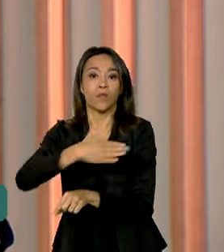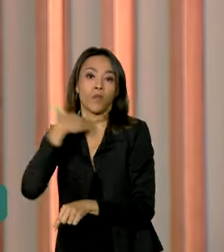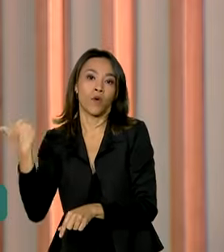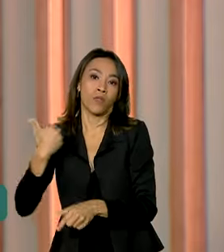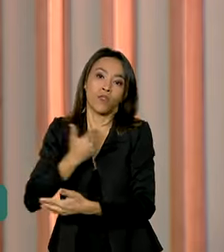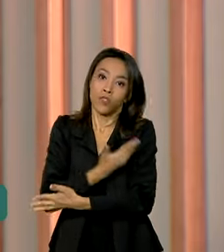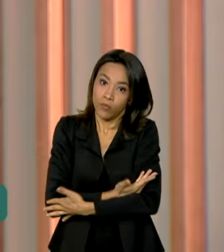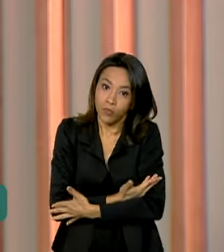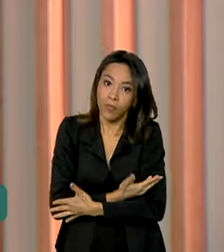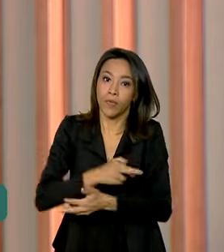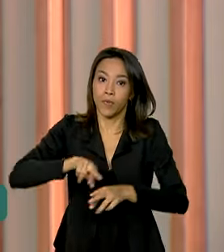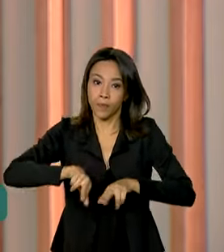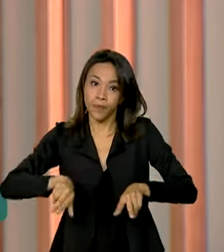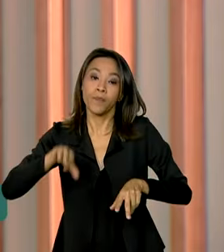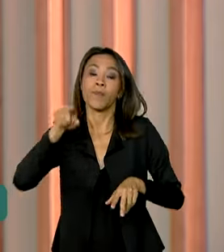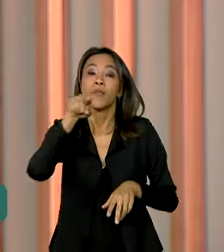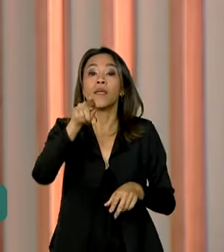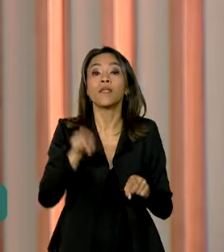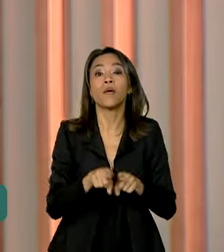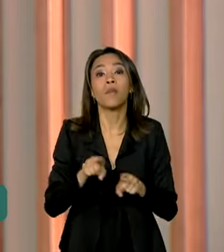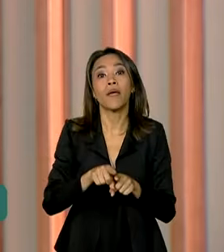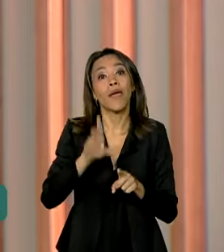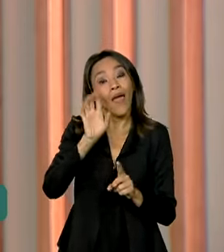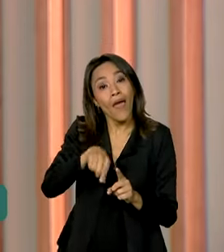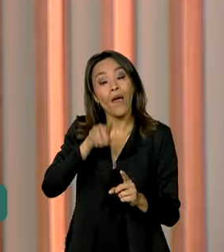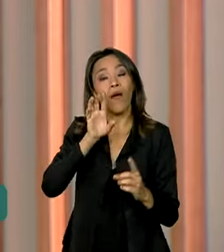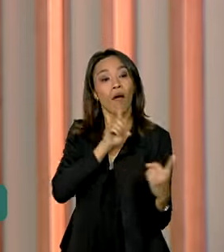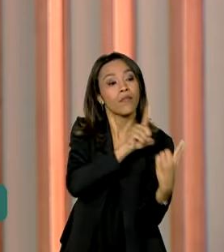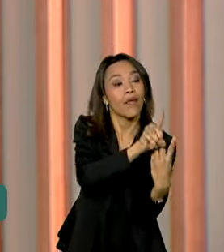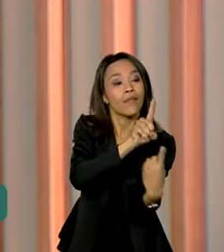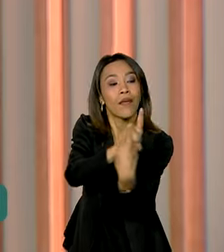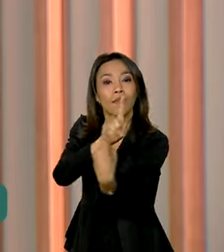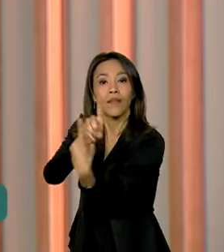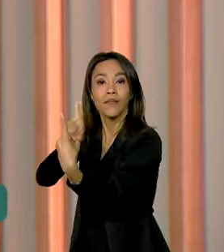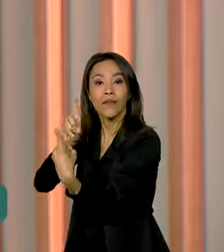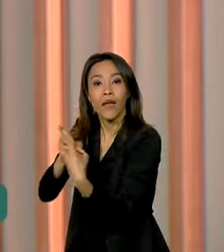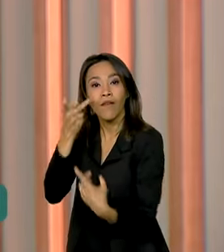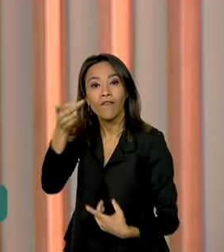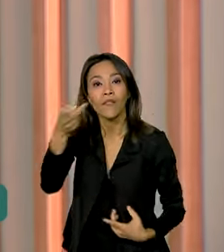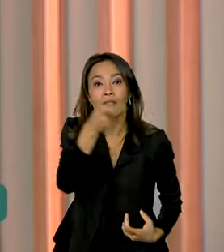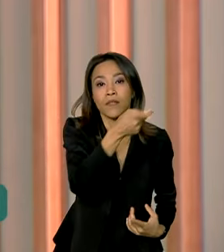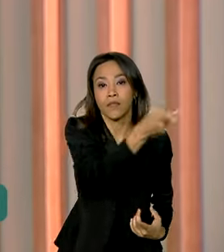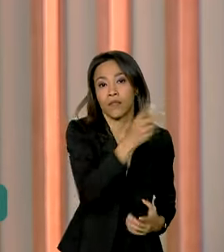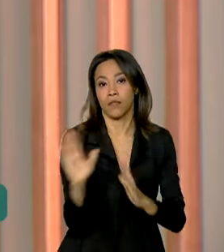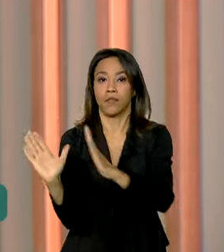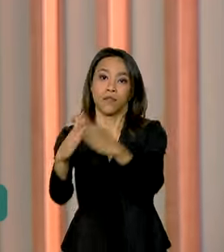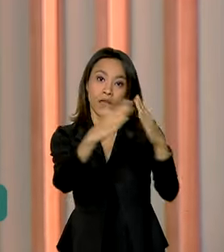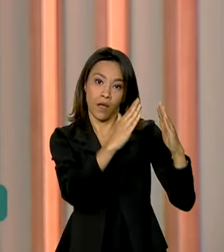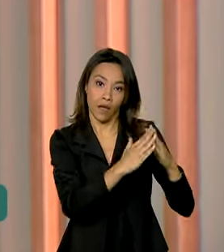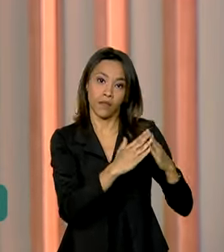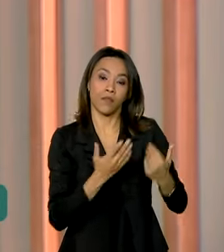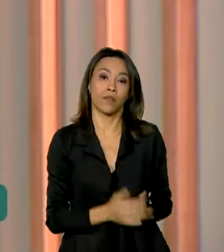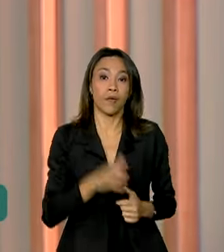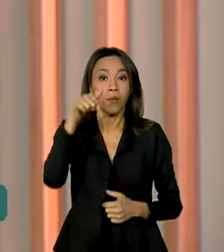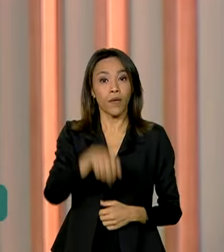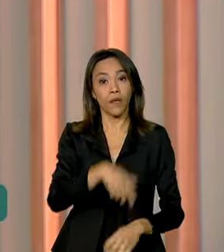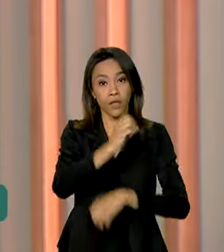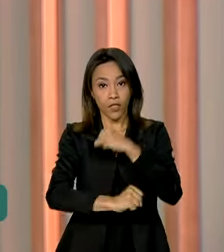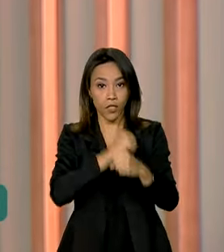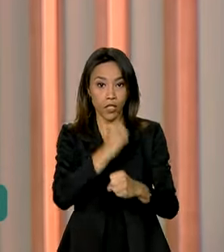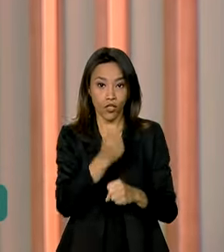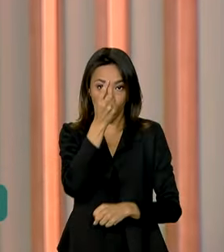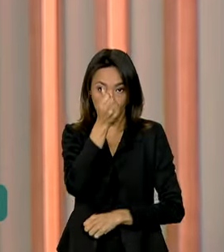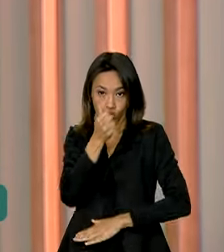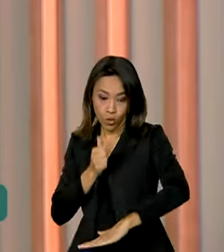dos diferenciais do programa é o atendimento mais próximo do cidadão, com visitas domiciliares. Para este ano, a previsão de